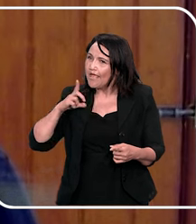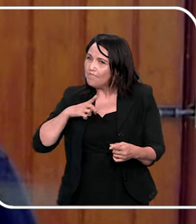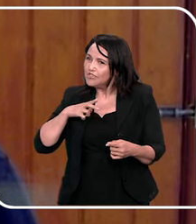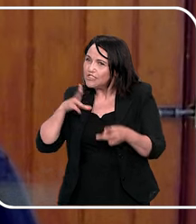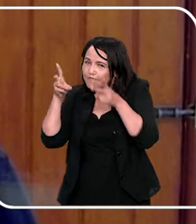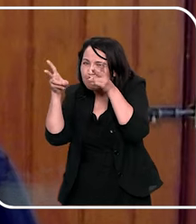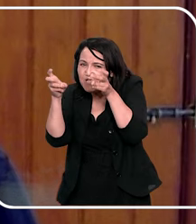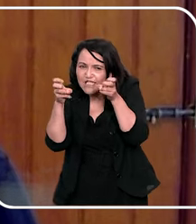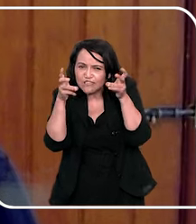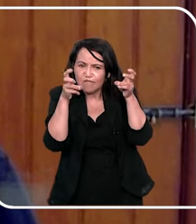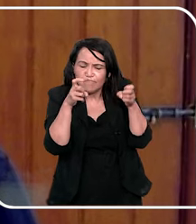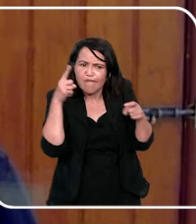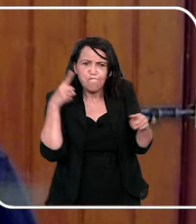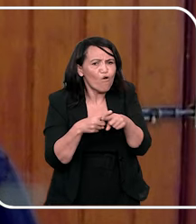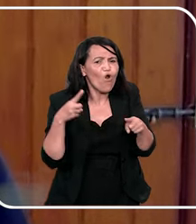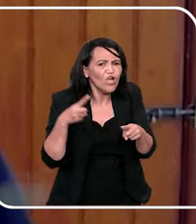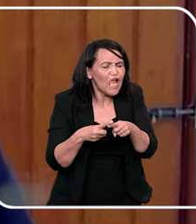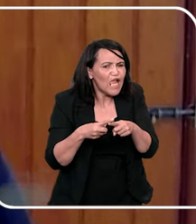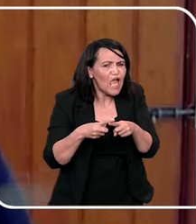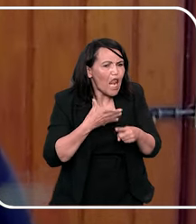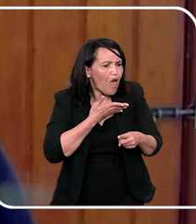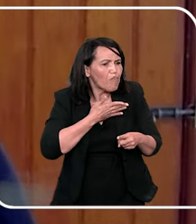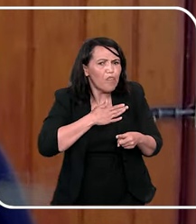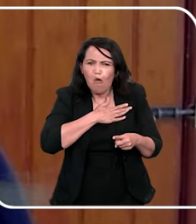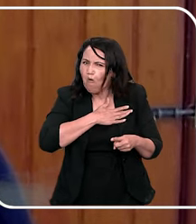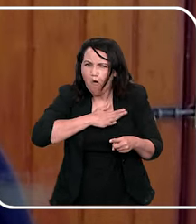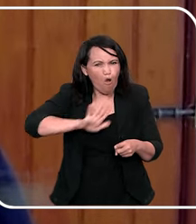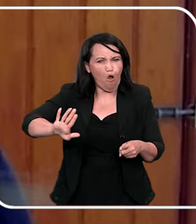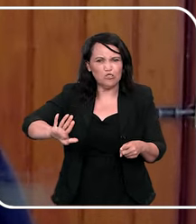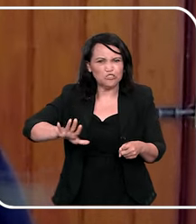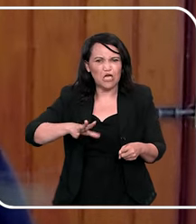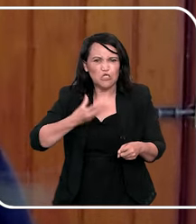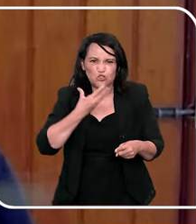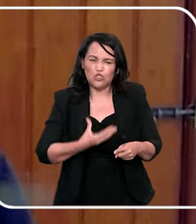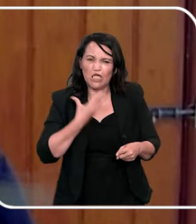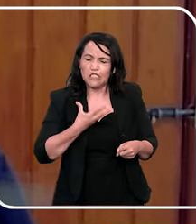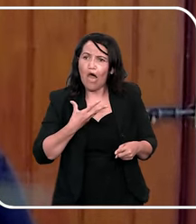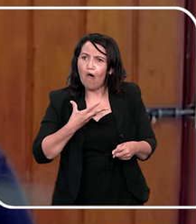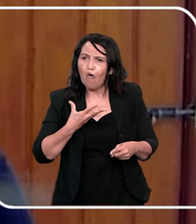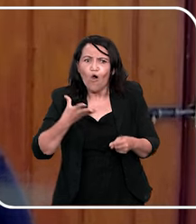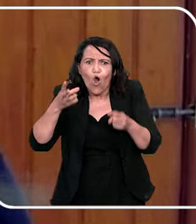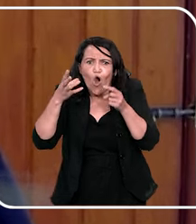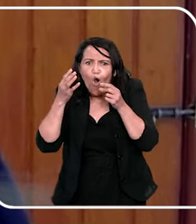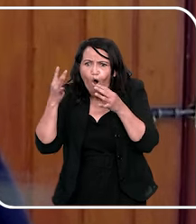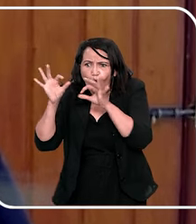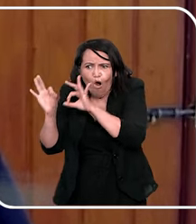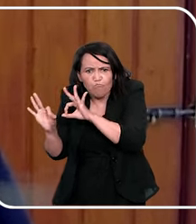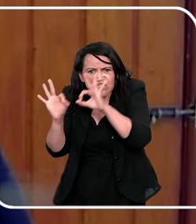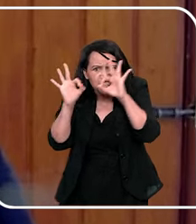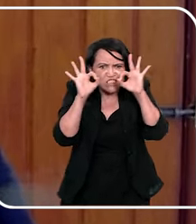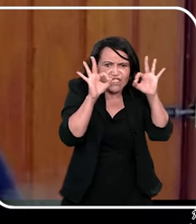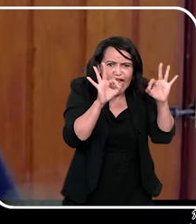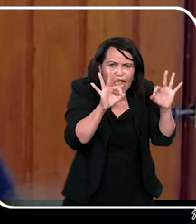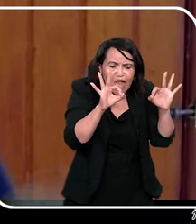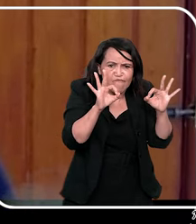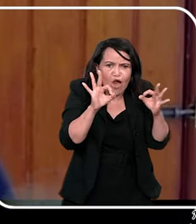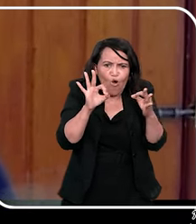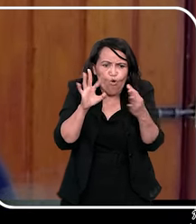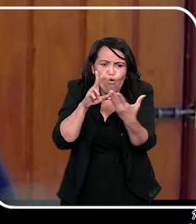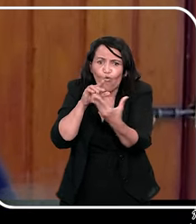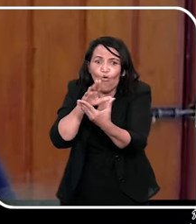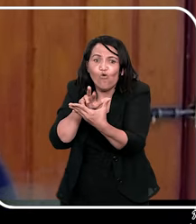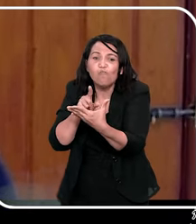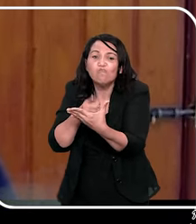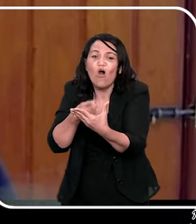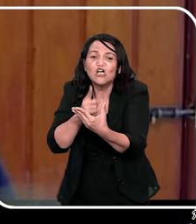a gente tem que passar a observar por que ela não quer ir para o Natal? Se é uma festa tão legal é para ganhar presente, observa, observa o comportamento